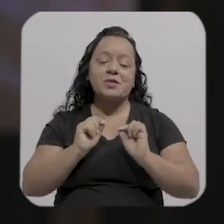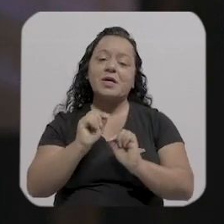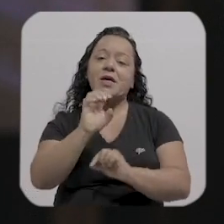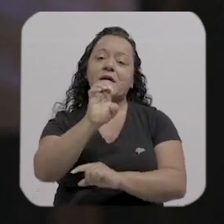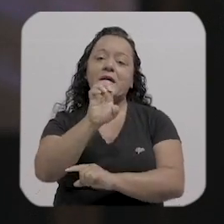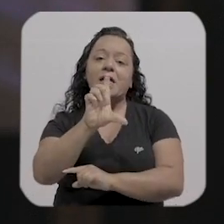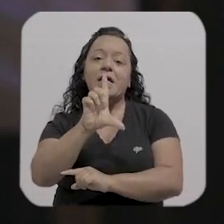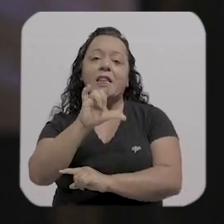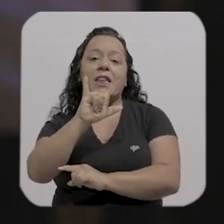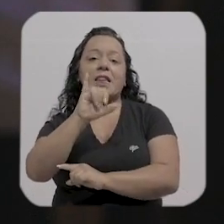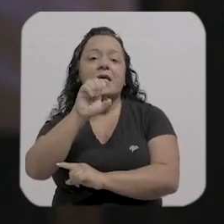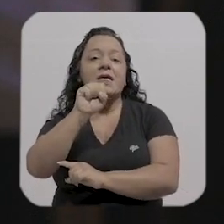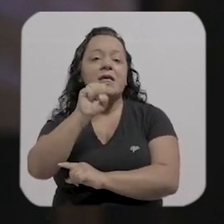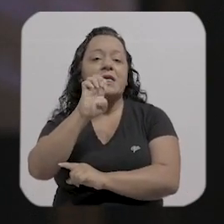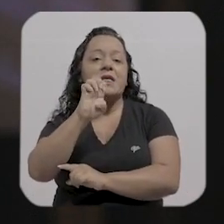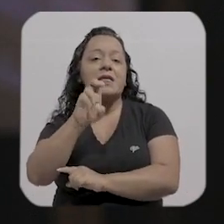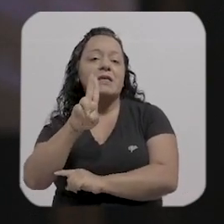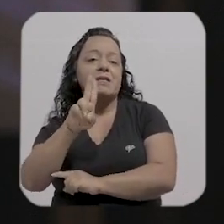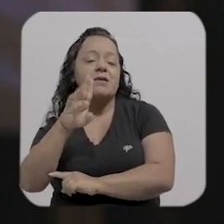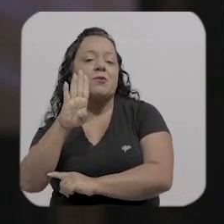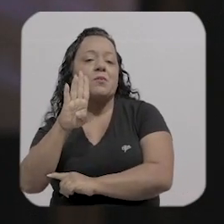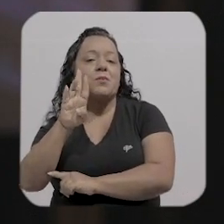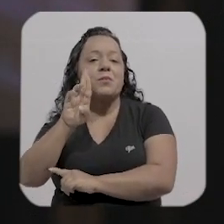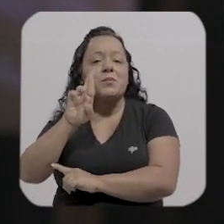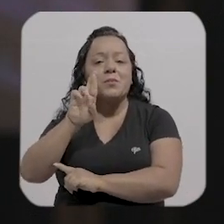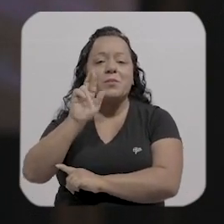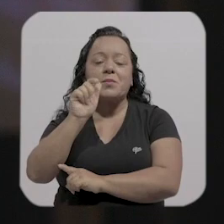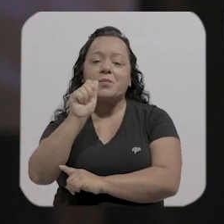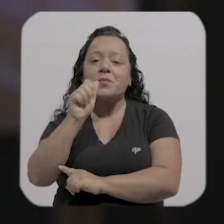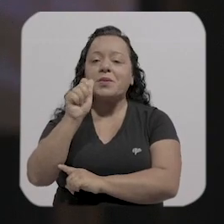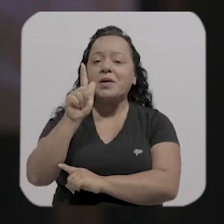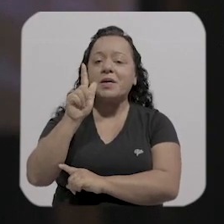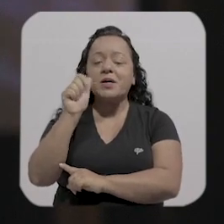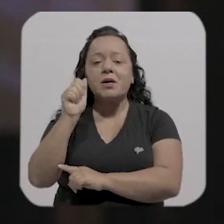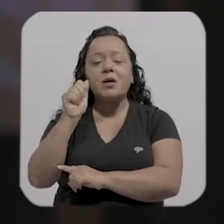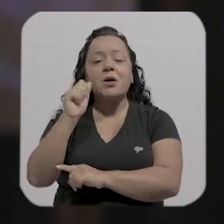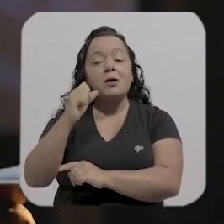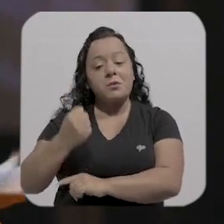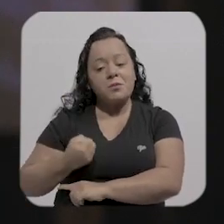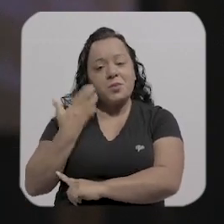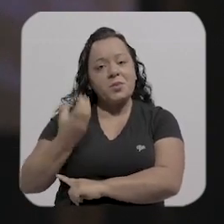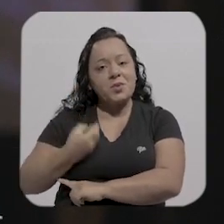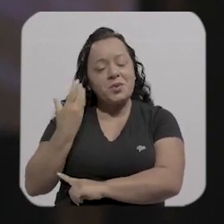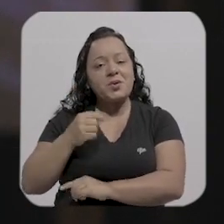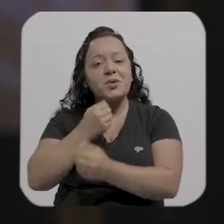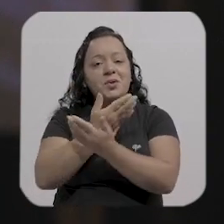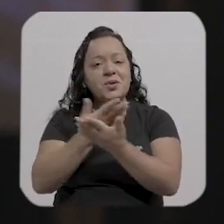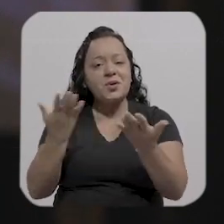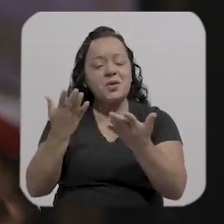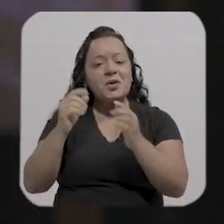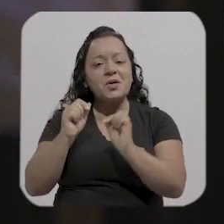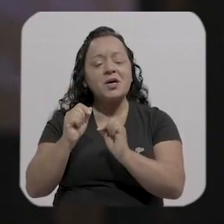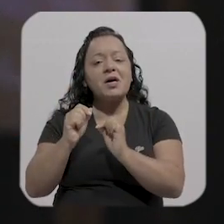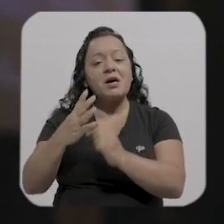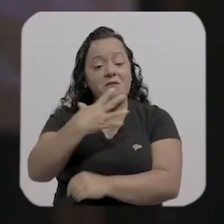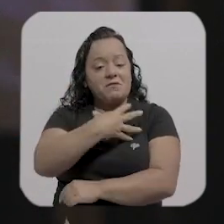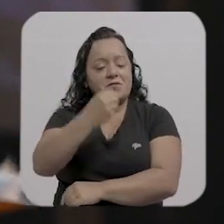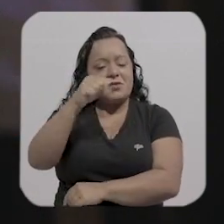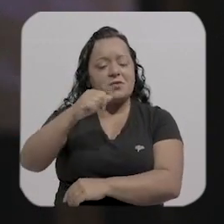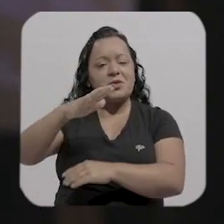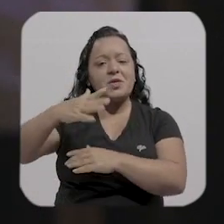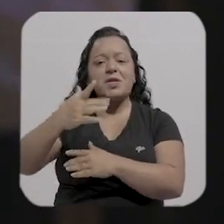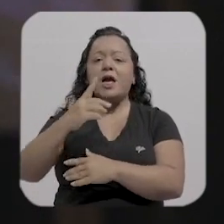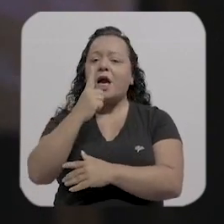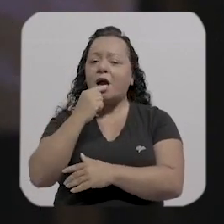o poeta do traço do rio marcado na pele. Ele que vem do coração da tempestade, filho do barranco,